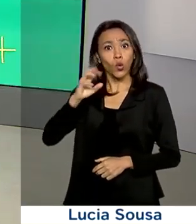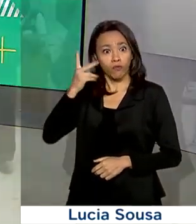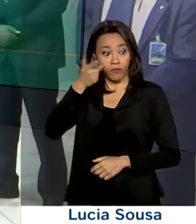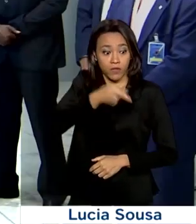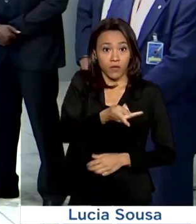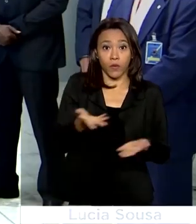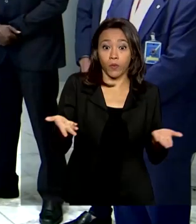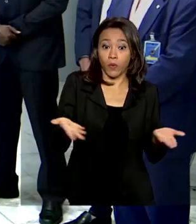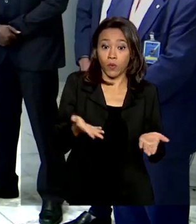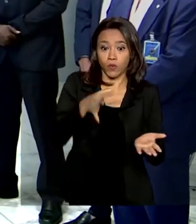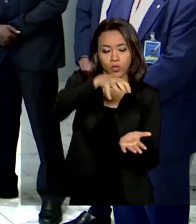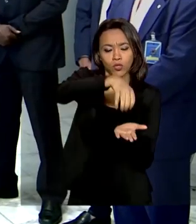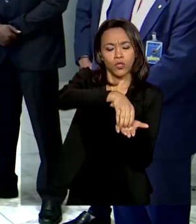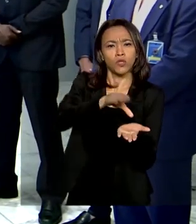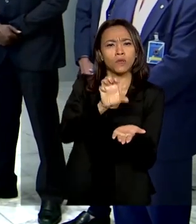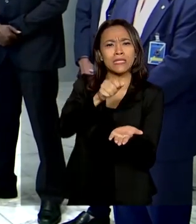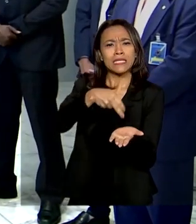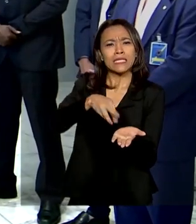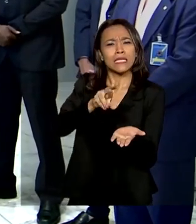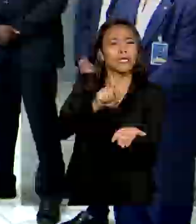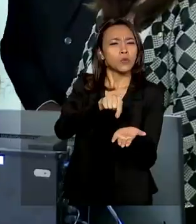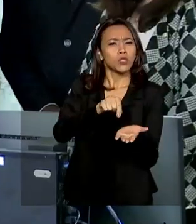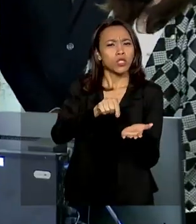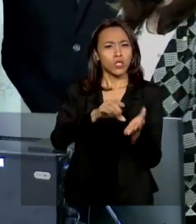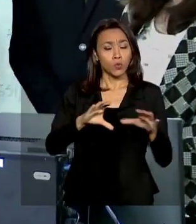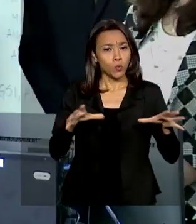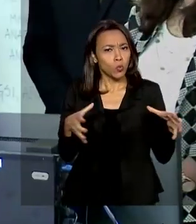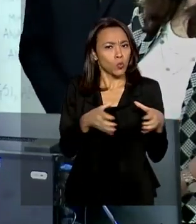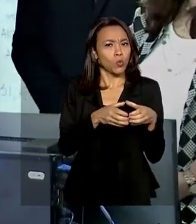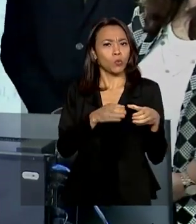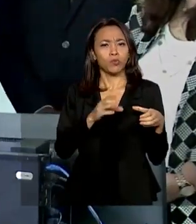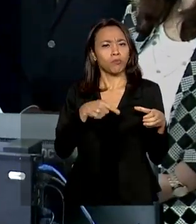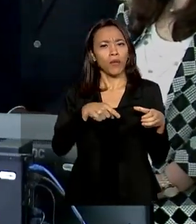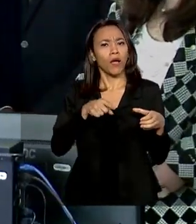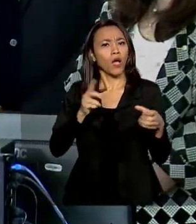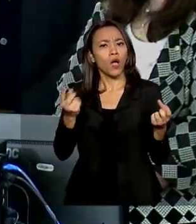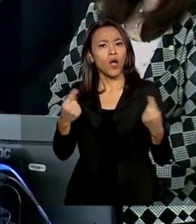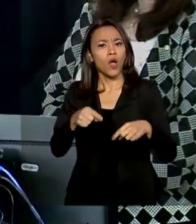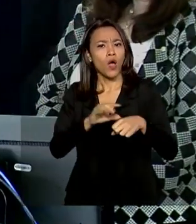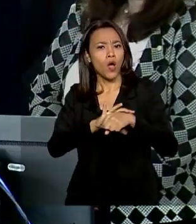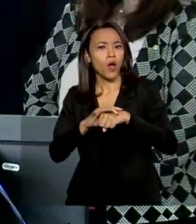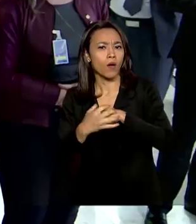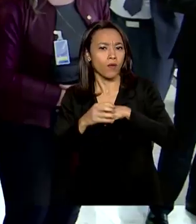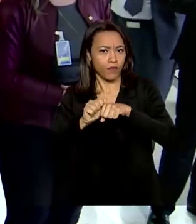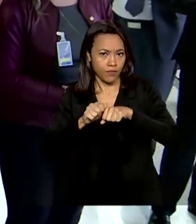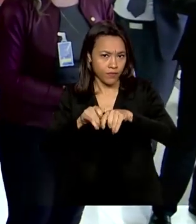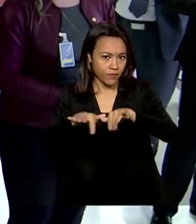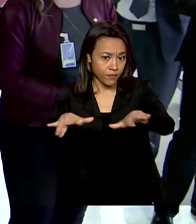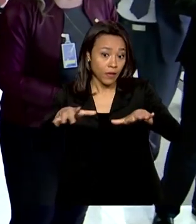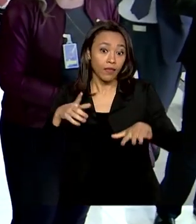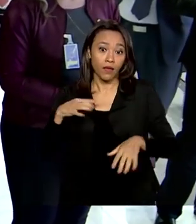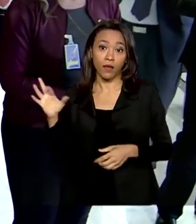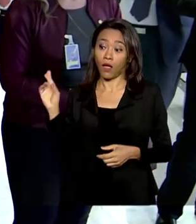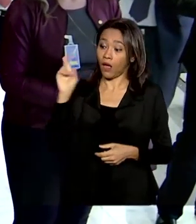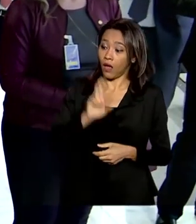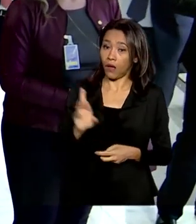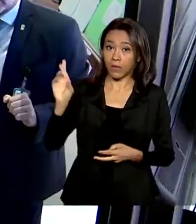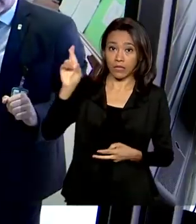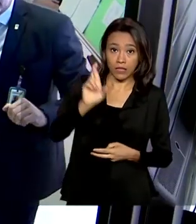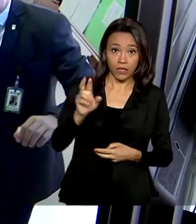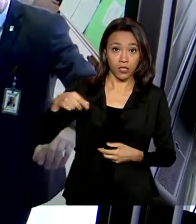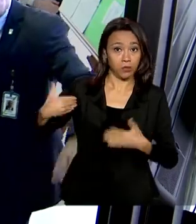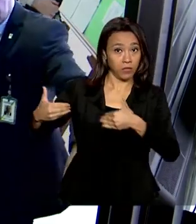Coordenação de Operações do Comitê de Crise da Covid-19. O centro, que conta com a participação de representantes de